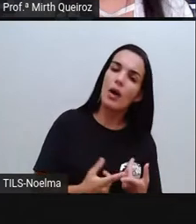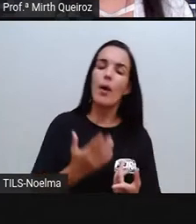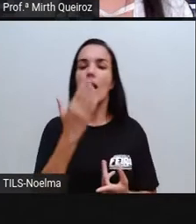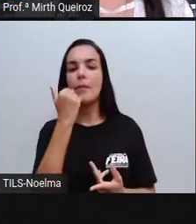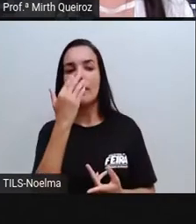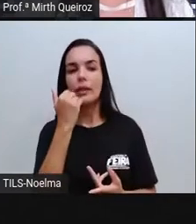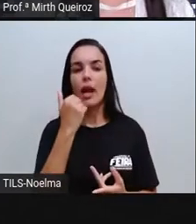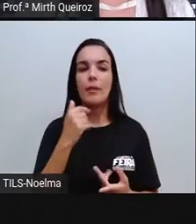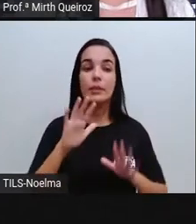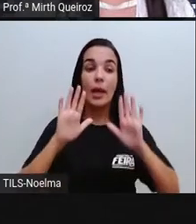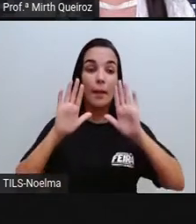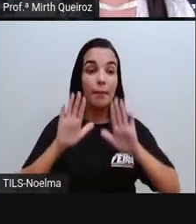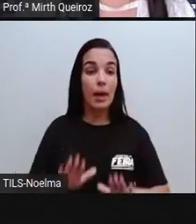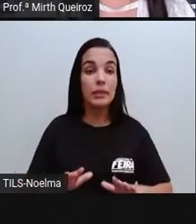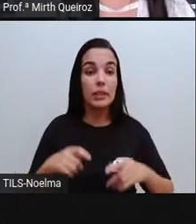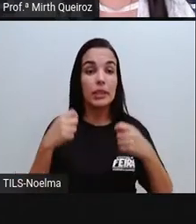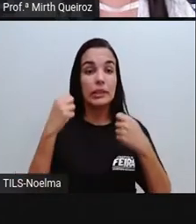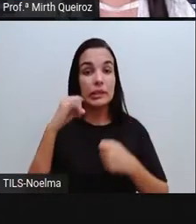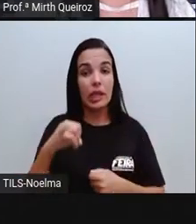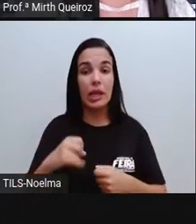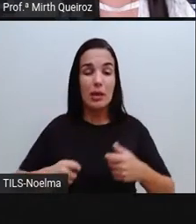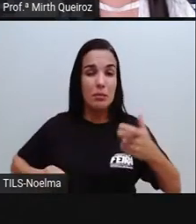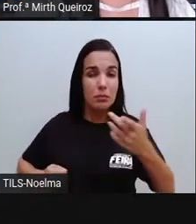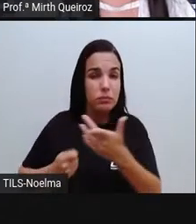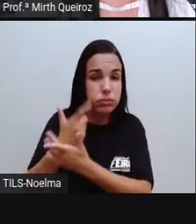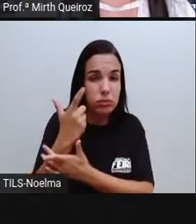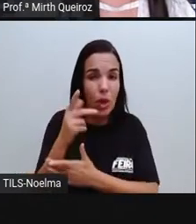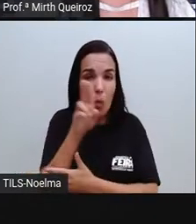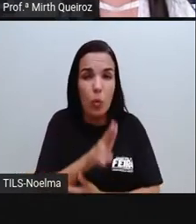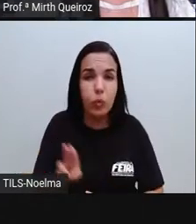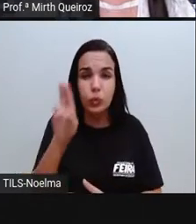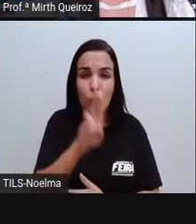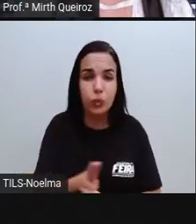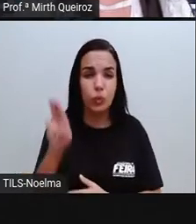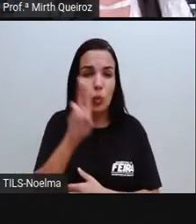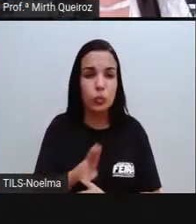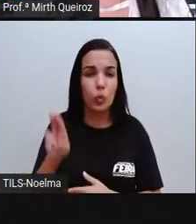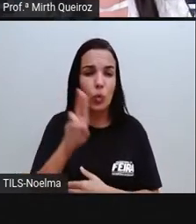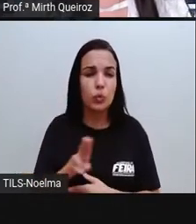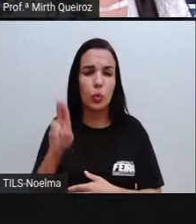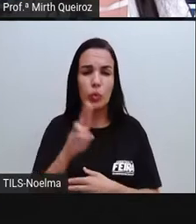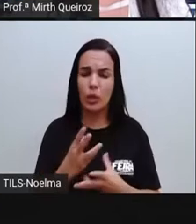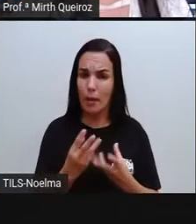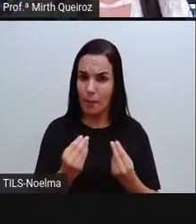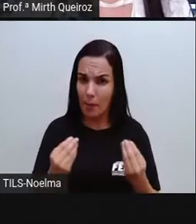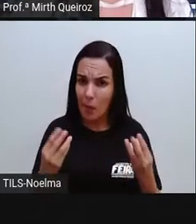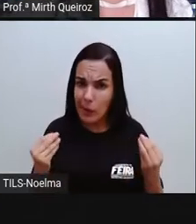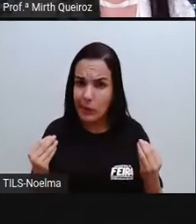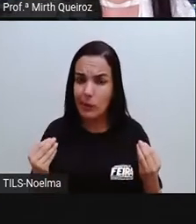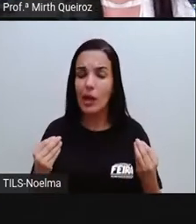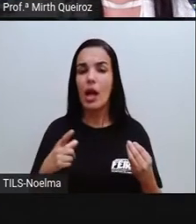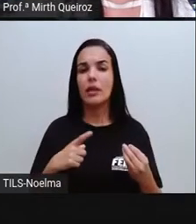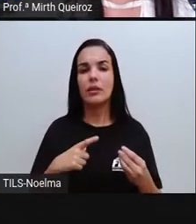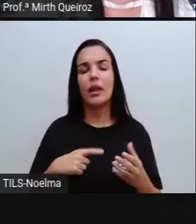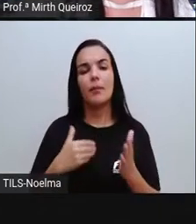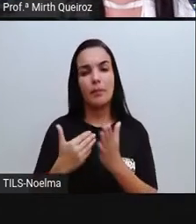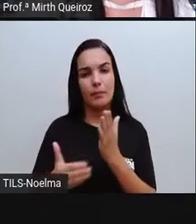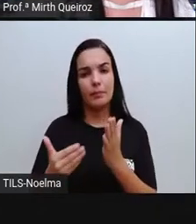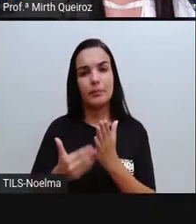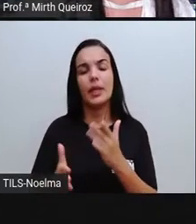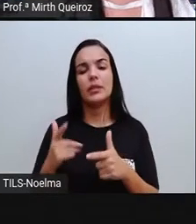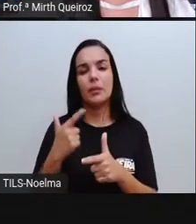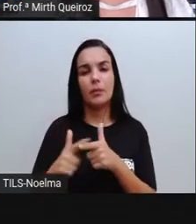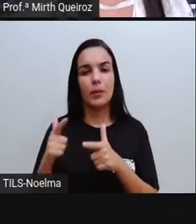alimentar. Só que quando esse consumo é feito de forma exagerada, ele acaba interferindo na